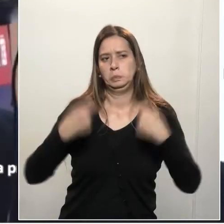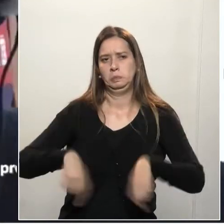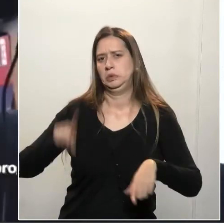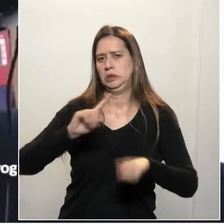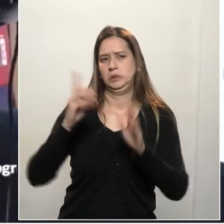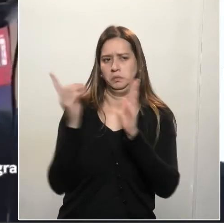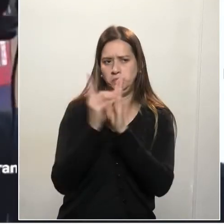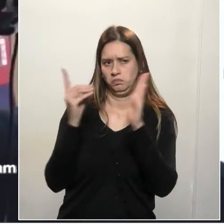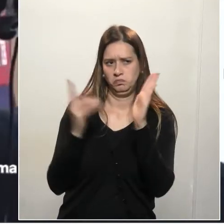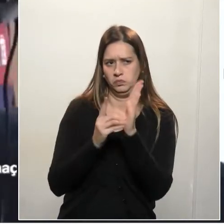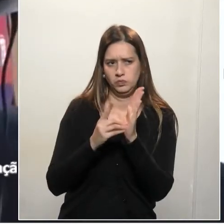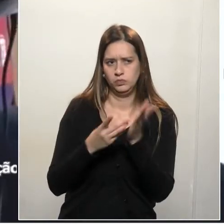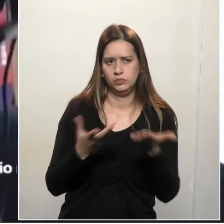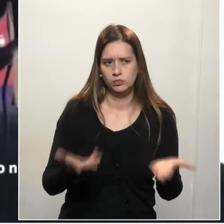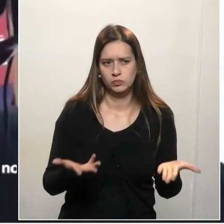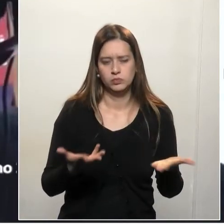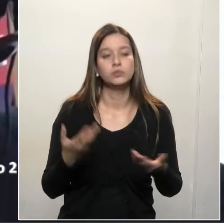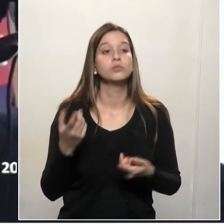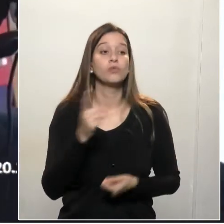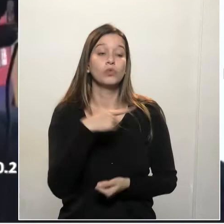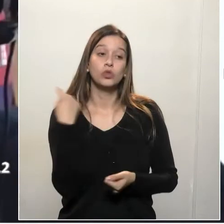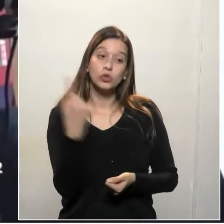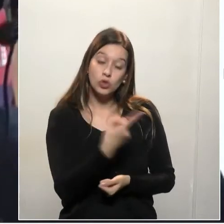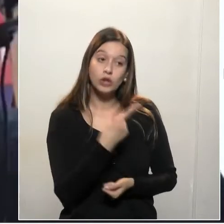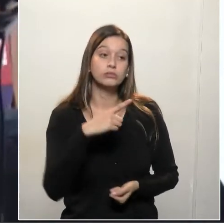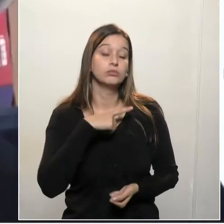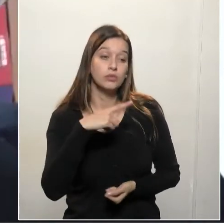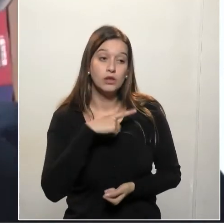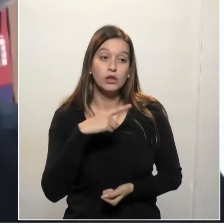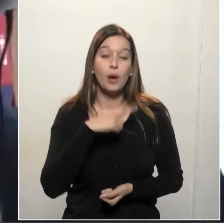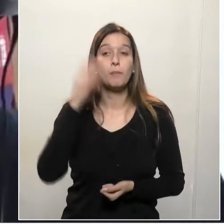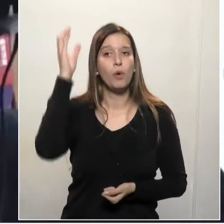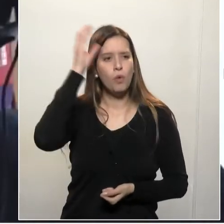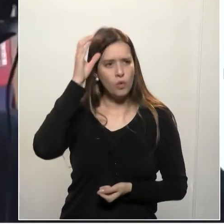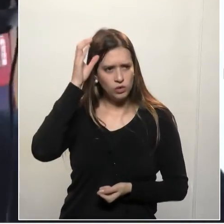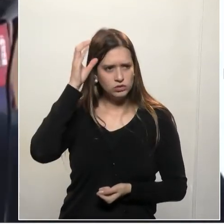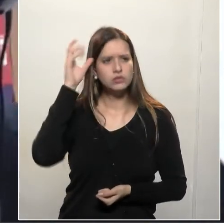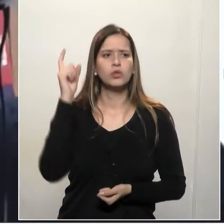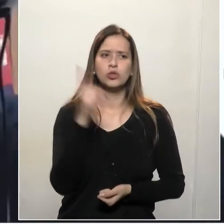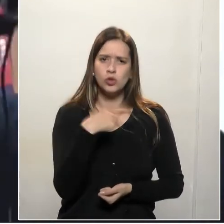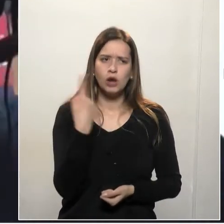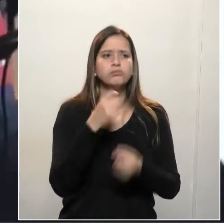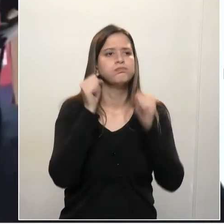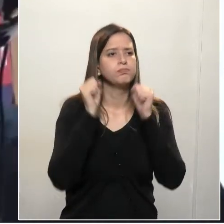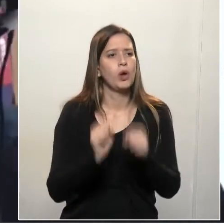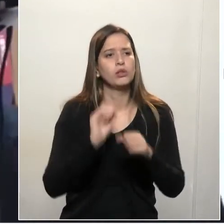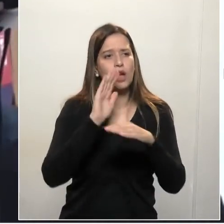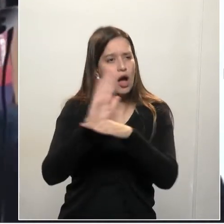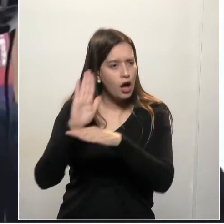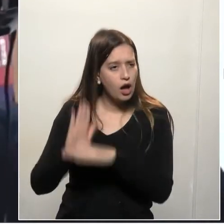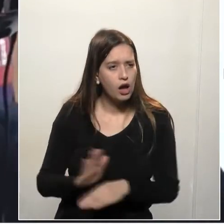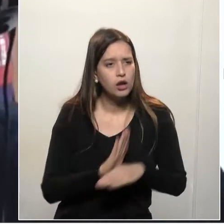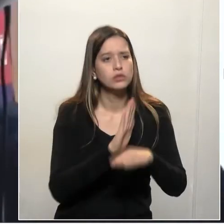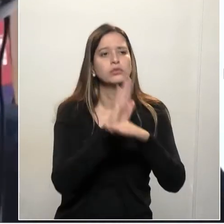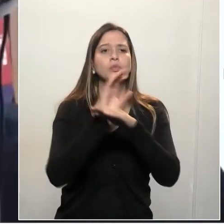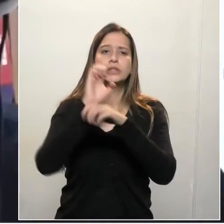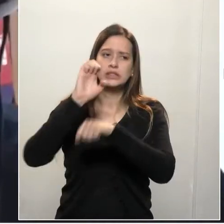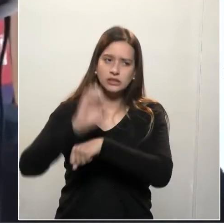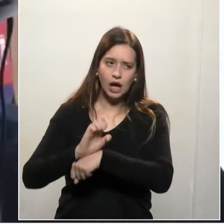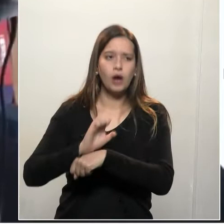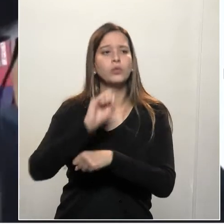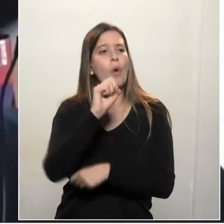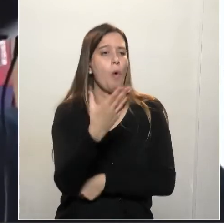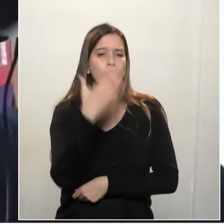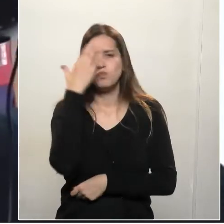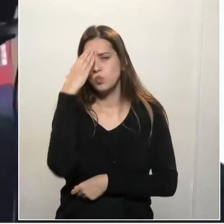para que nós pudéssemos, com bom senso, poder avudar o estado, a cidade de Curitiba nesse momento.